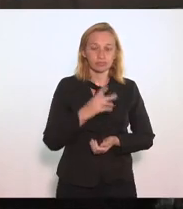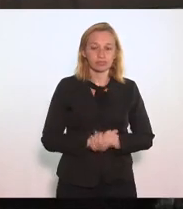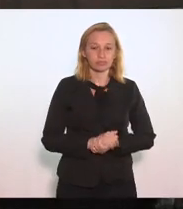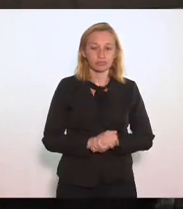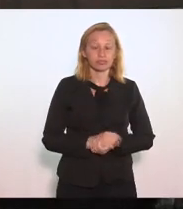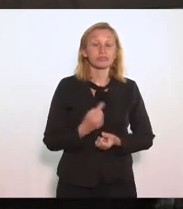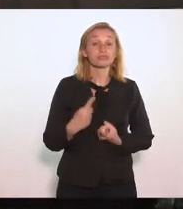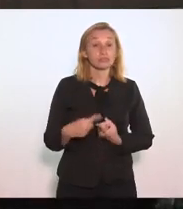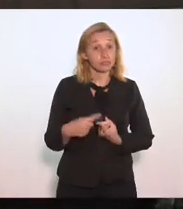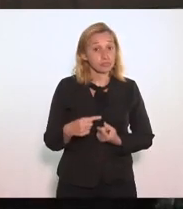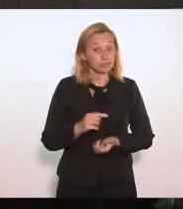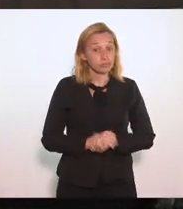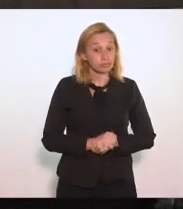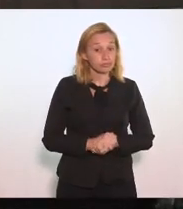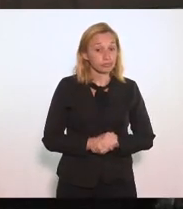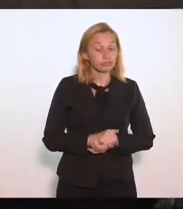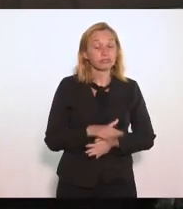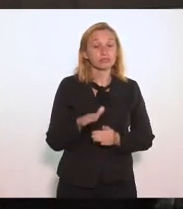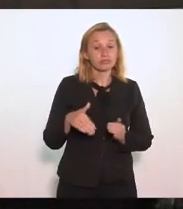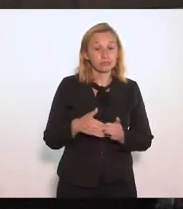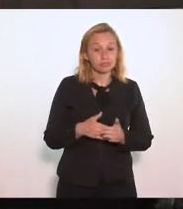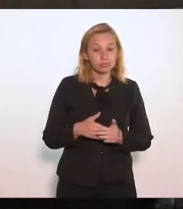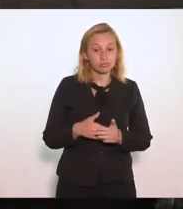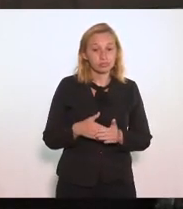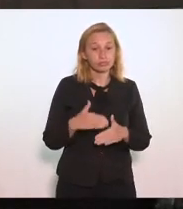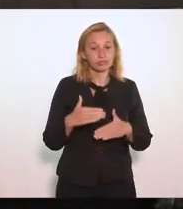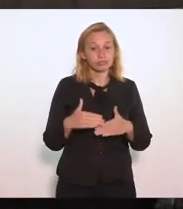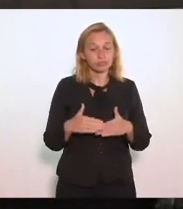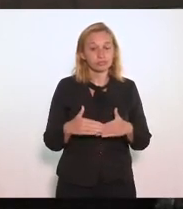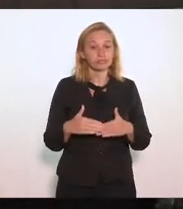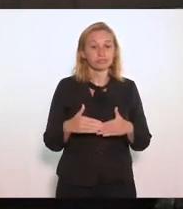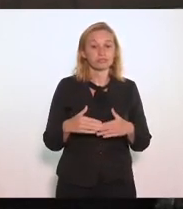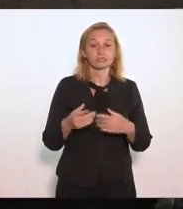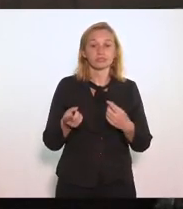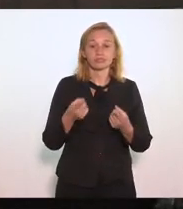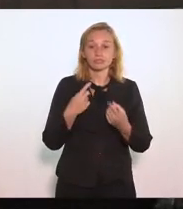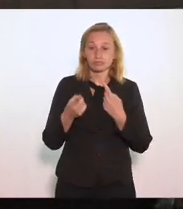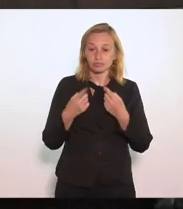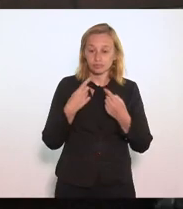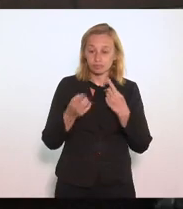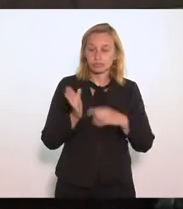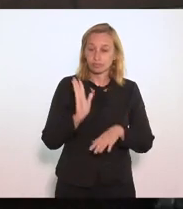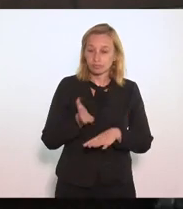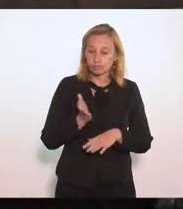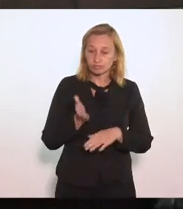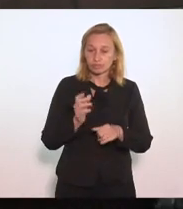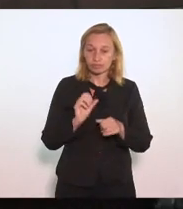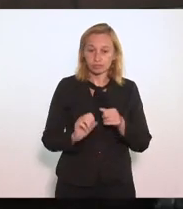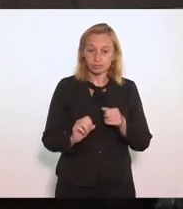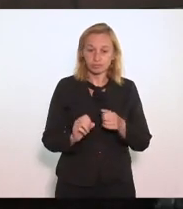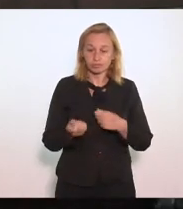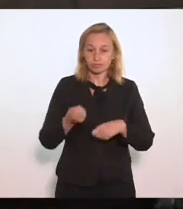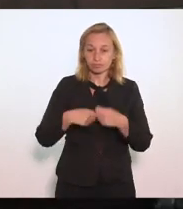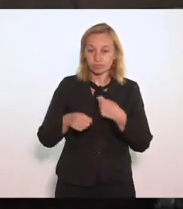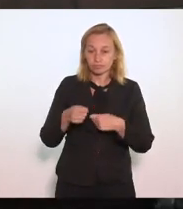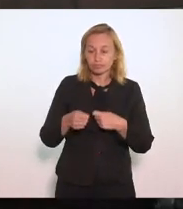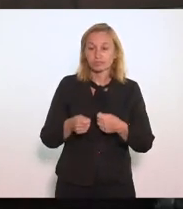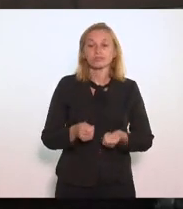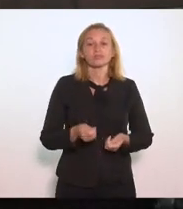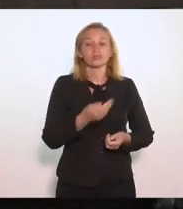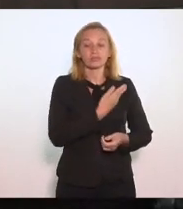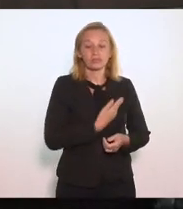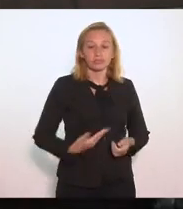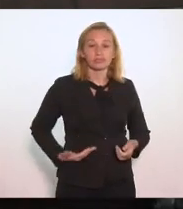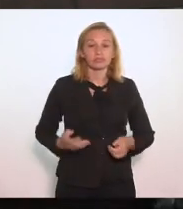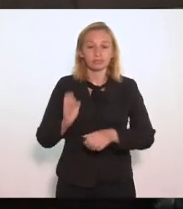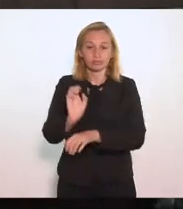Porque Todo o processo De negociação Que foi feito Entre o governo Do estado E o governo federal